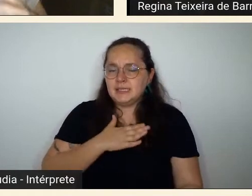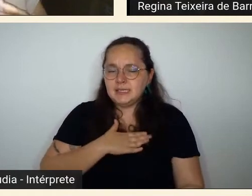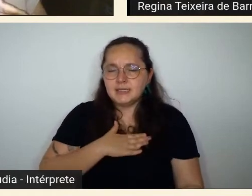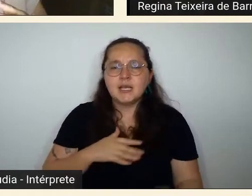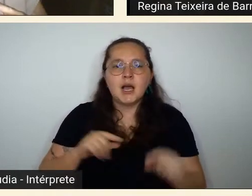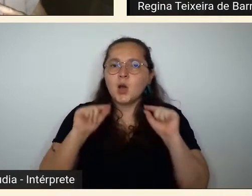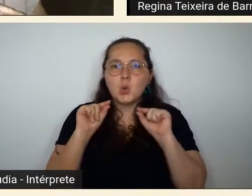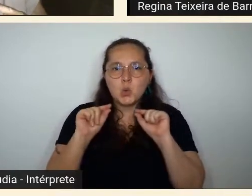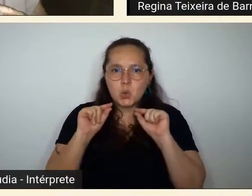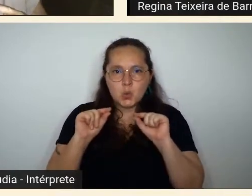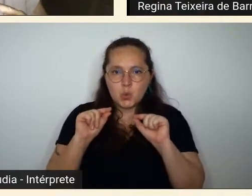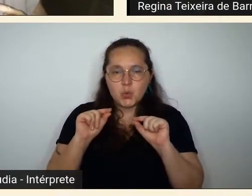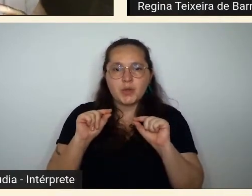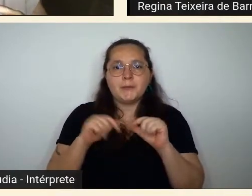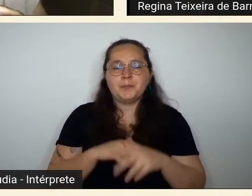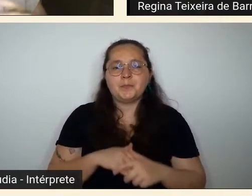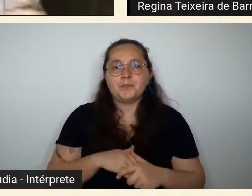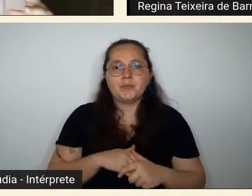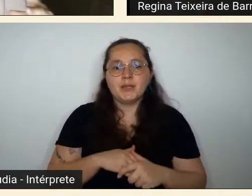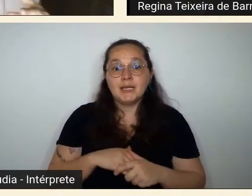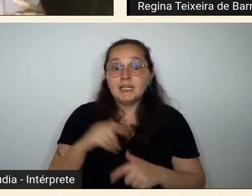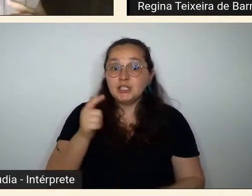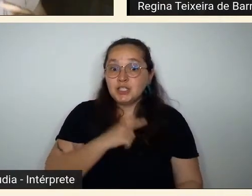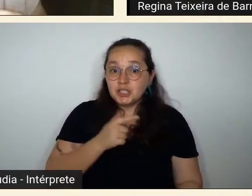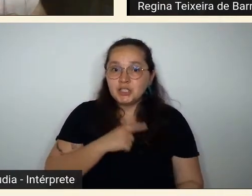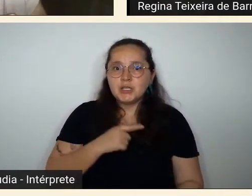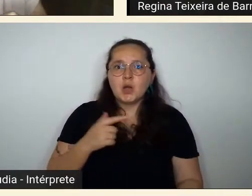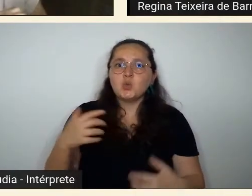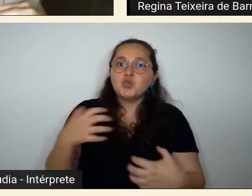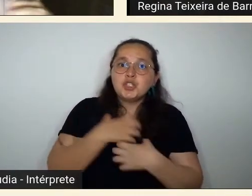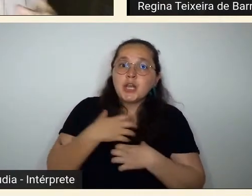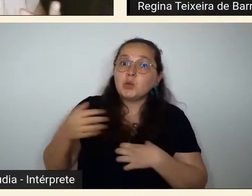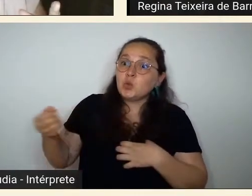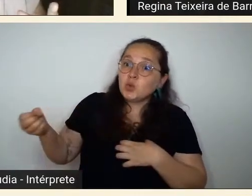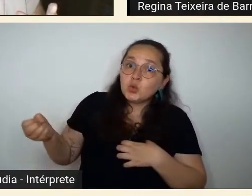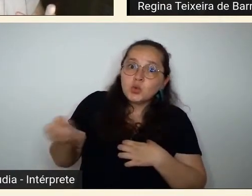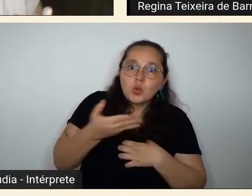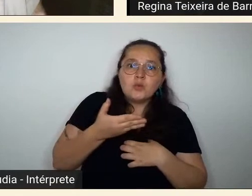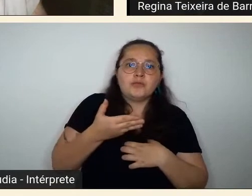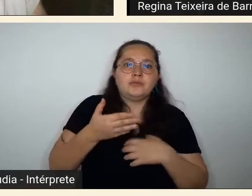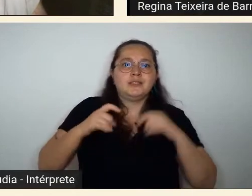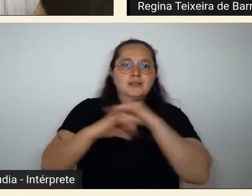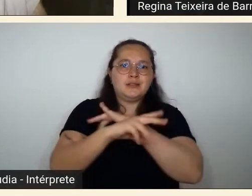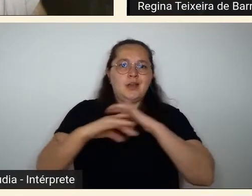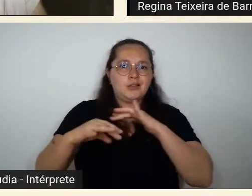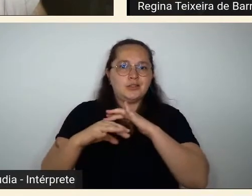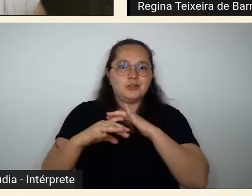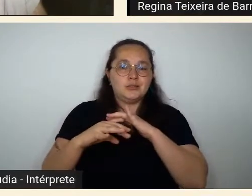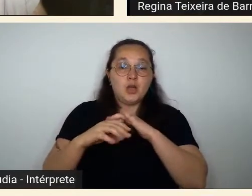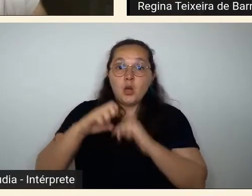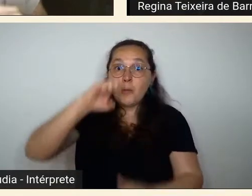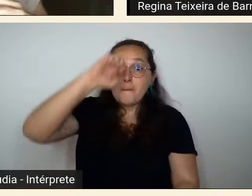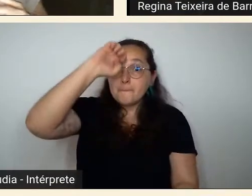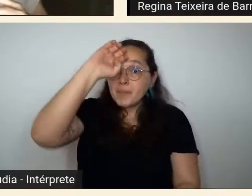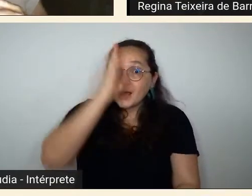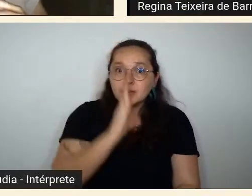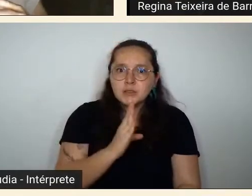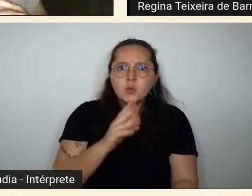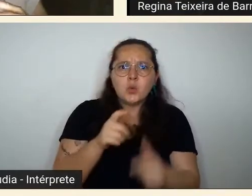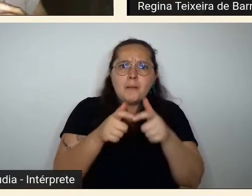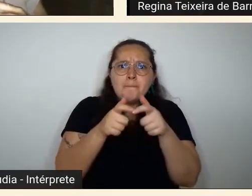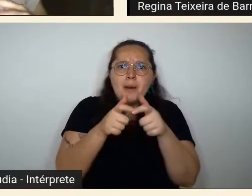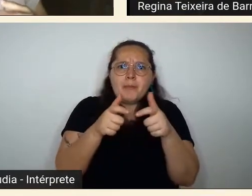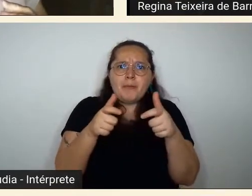construção de novas cidades o Brasil se expandia e de repente os núcleos